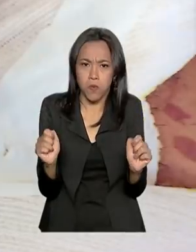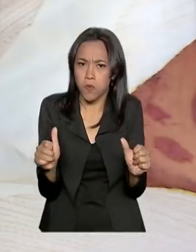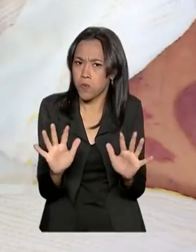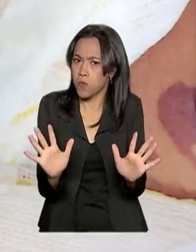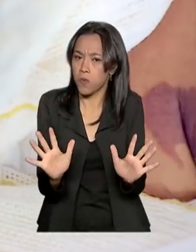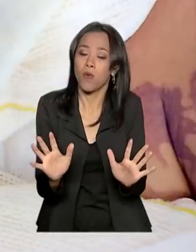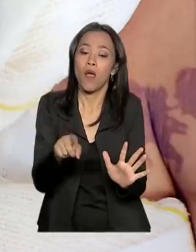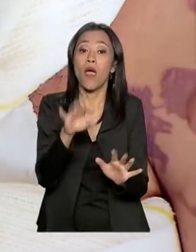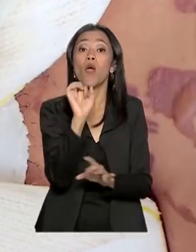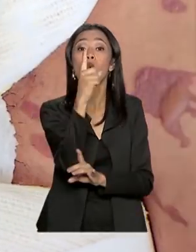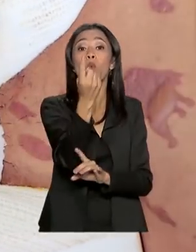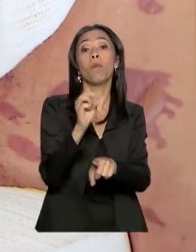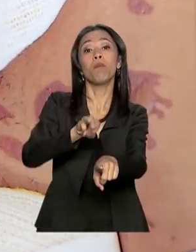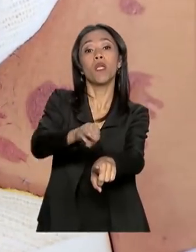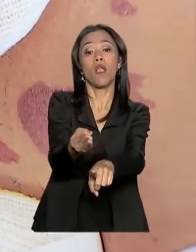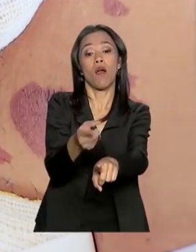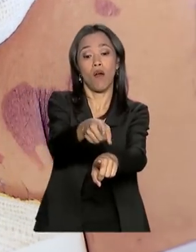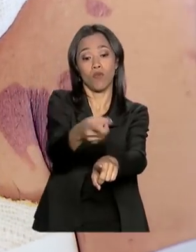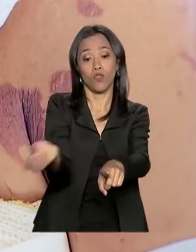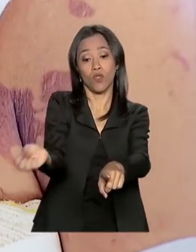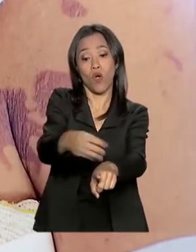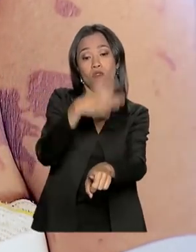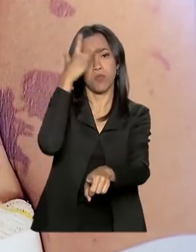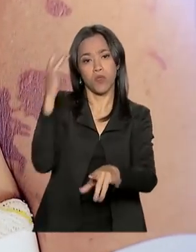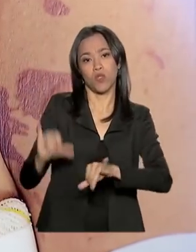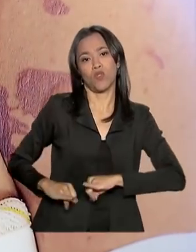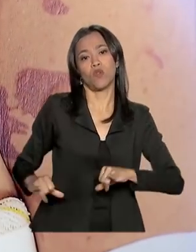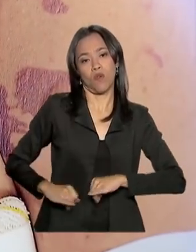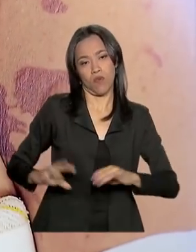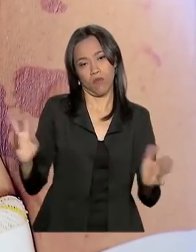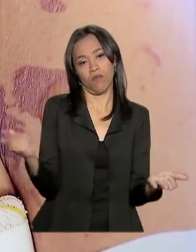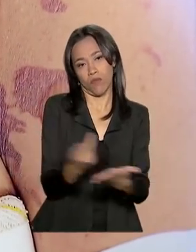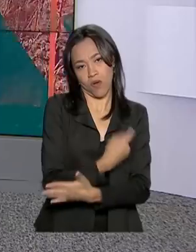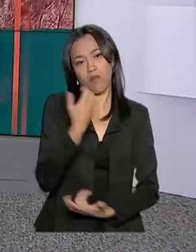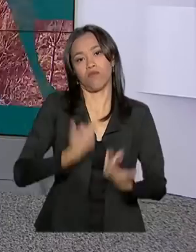um milhão de novas vítimas desse tipo de acidente.